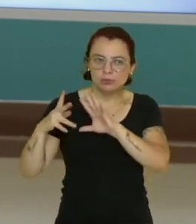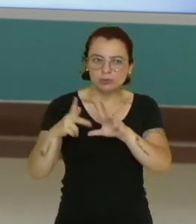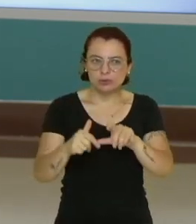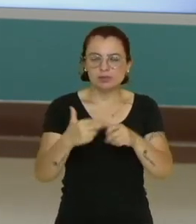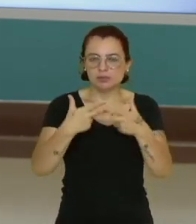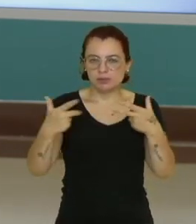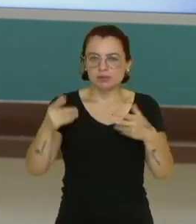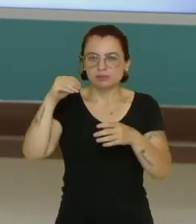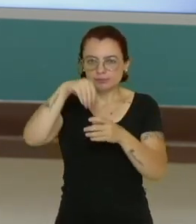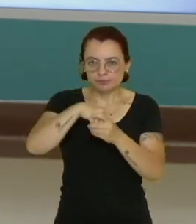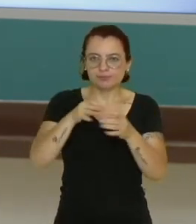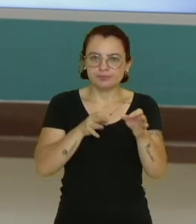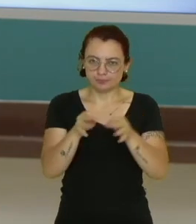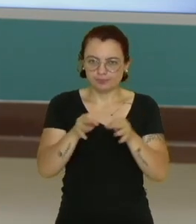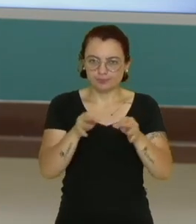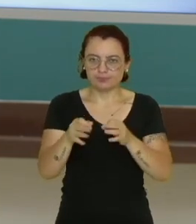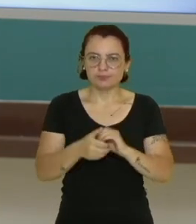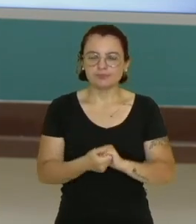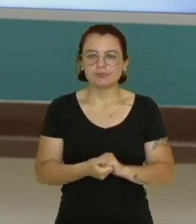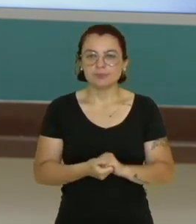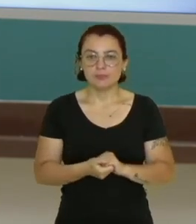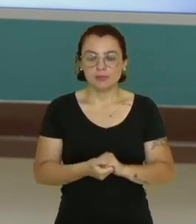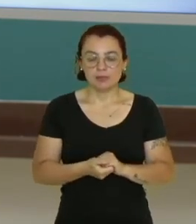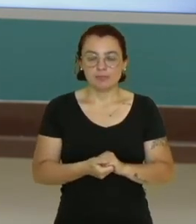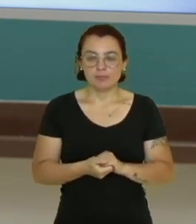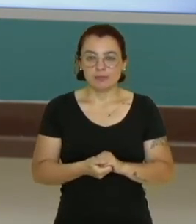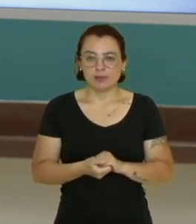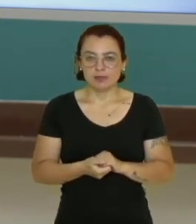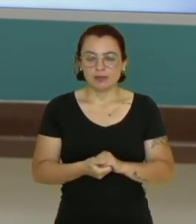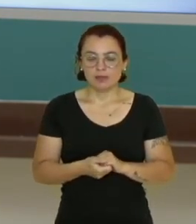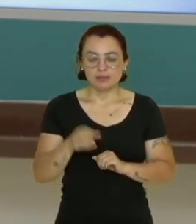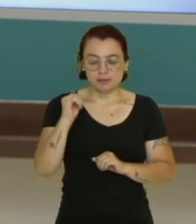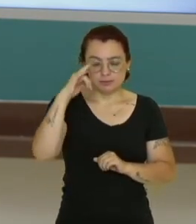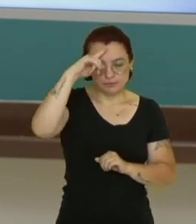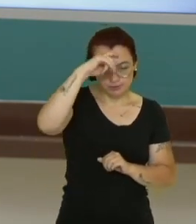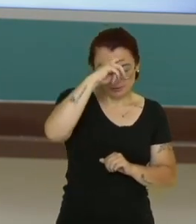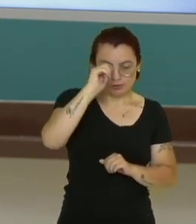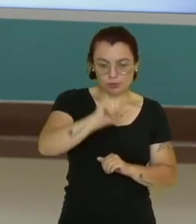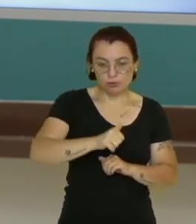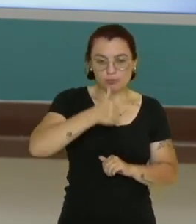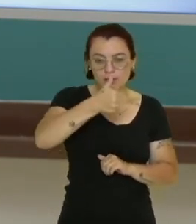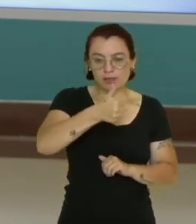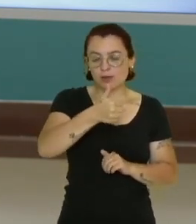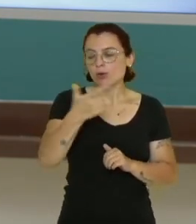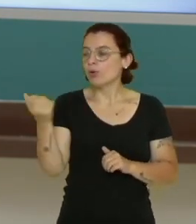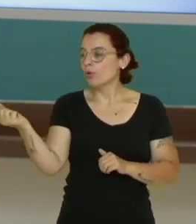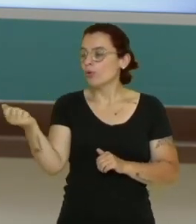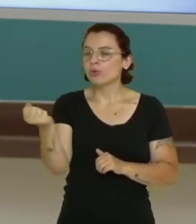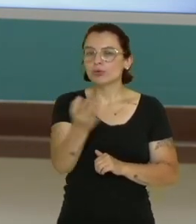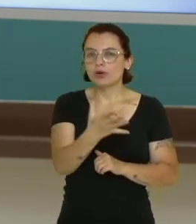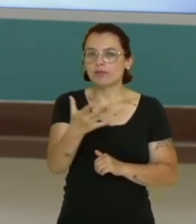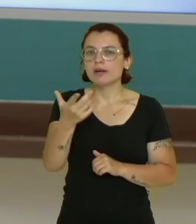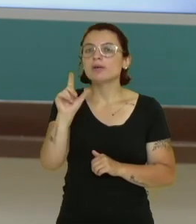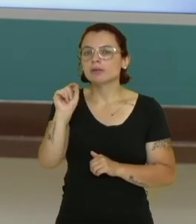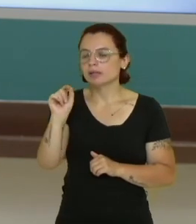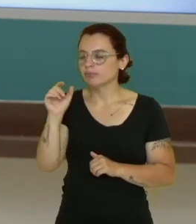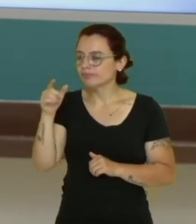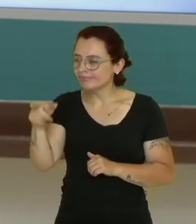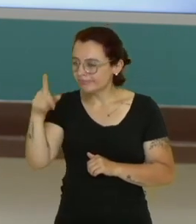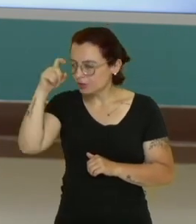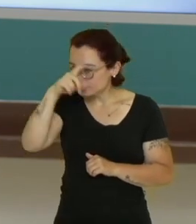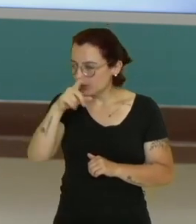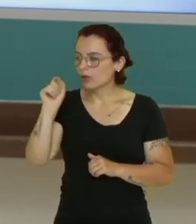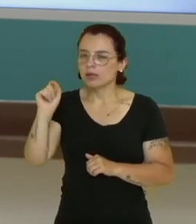aí tem que ser estabelecido na planosição. Uma vez que superada uma dificuldade, outra tem que ser aprimorada. Então, a gente identifica uma nova fragilidade